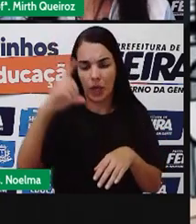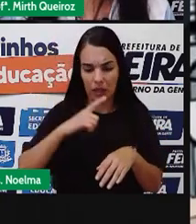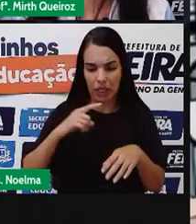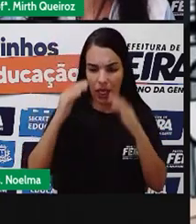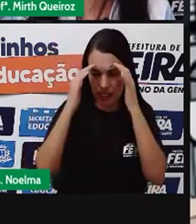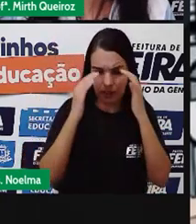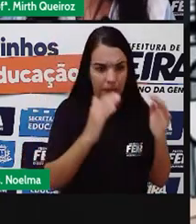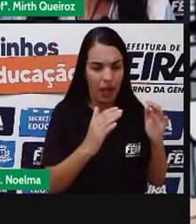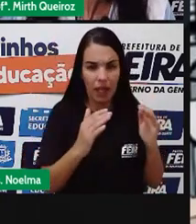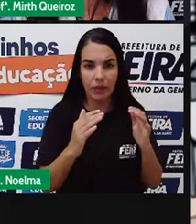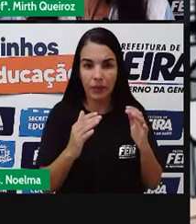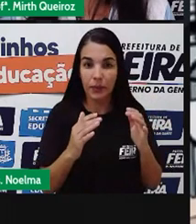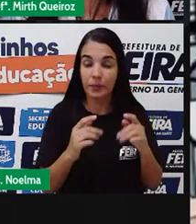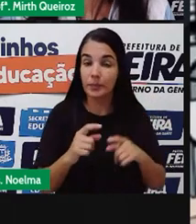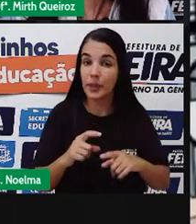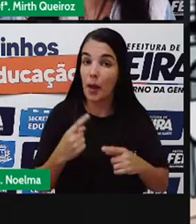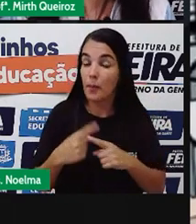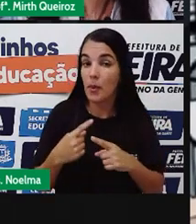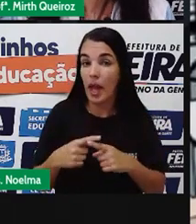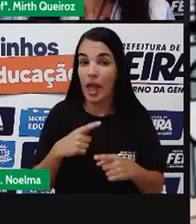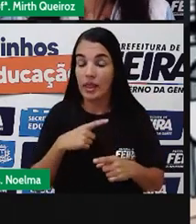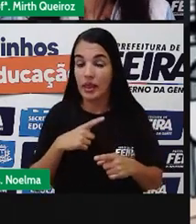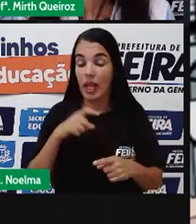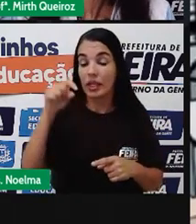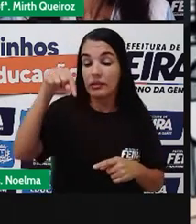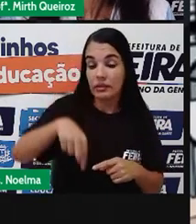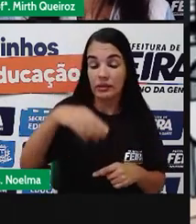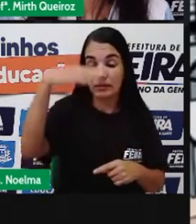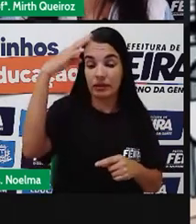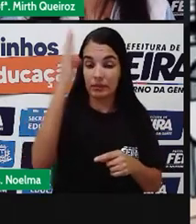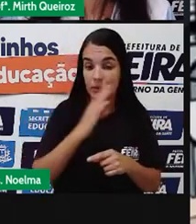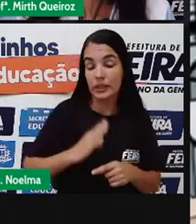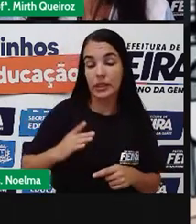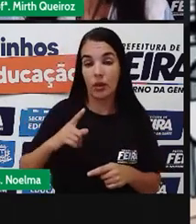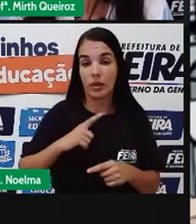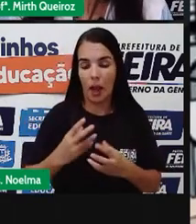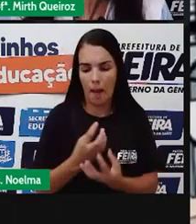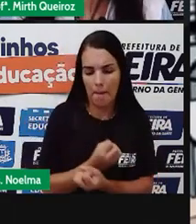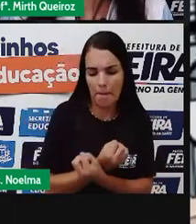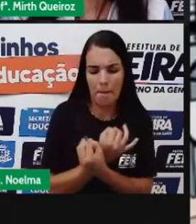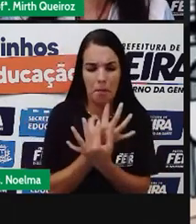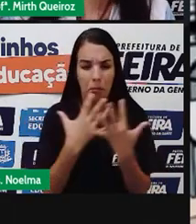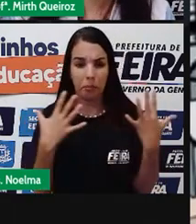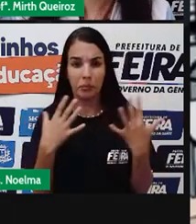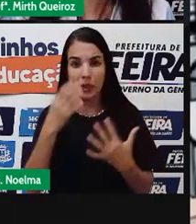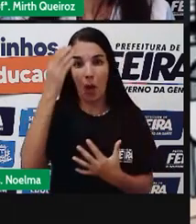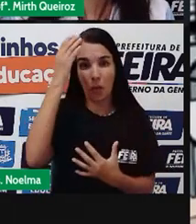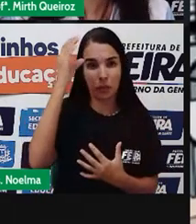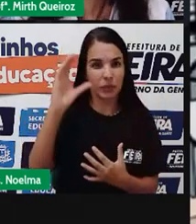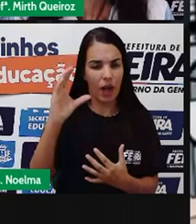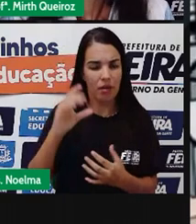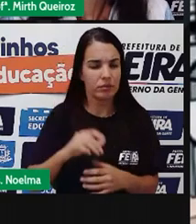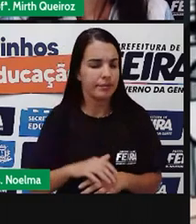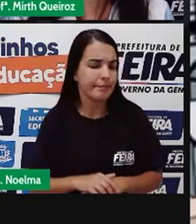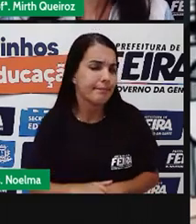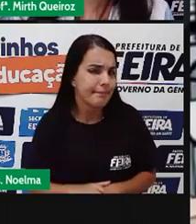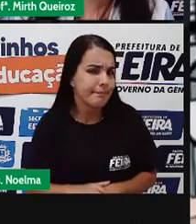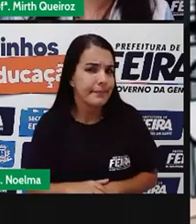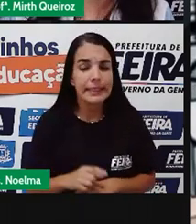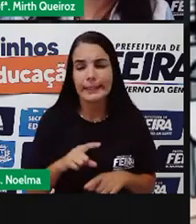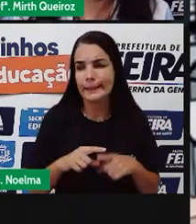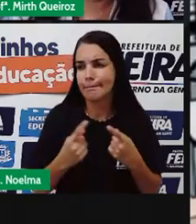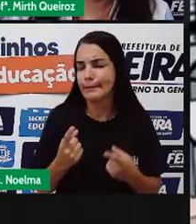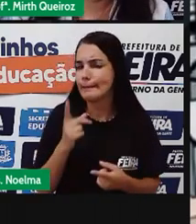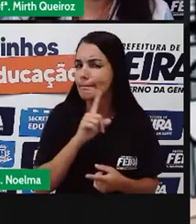se trata de um país com múltiplas culturas, né? É país multicultural e nada disso